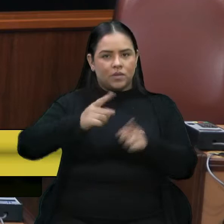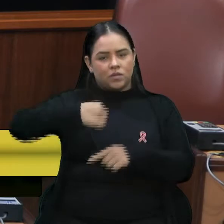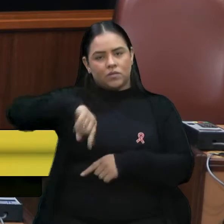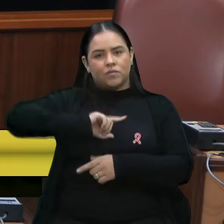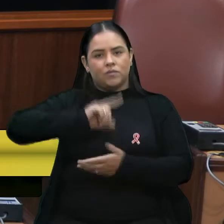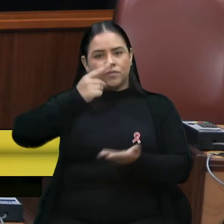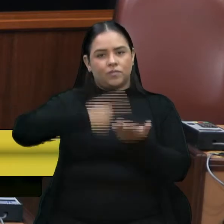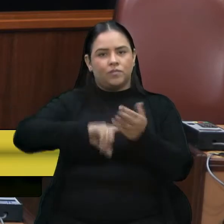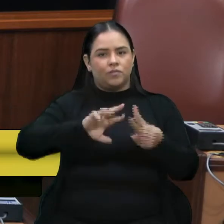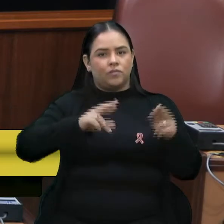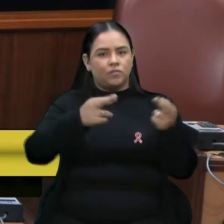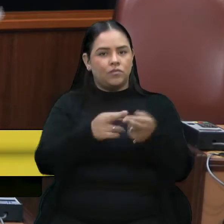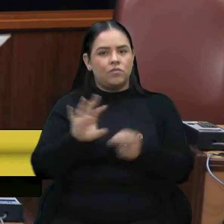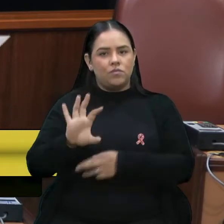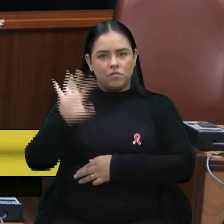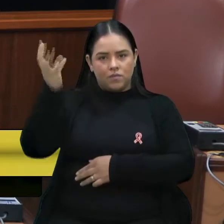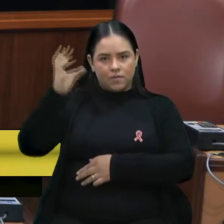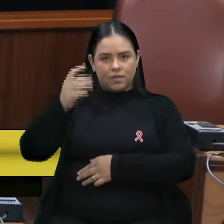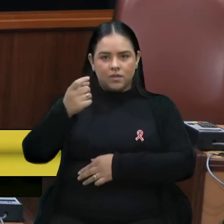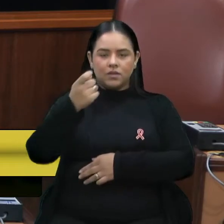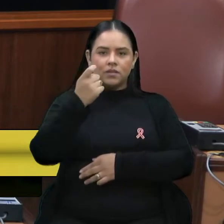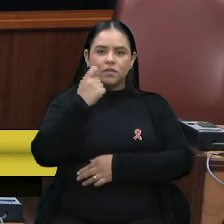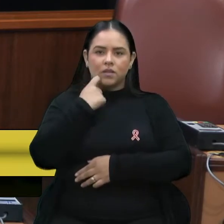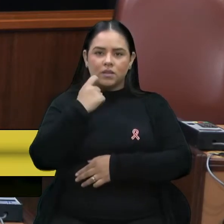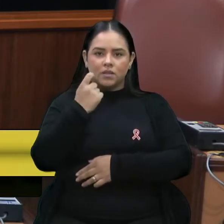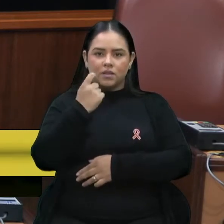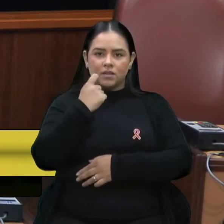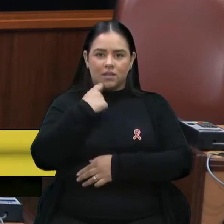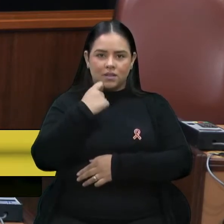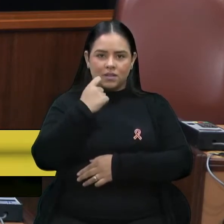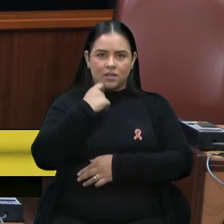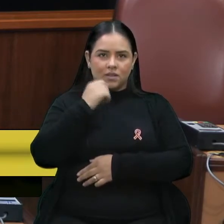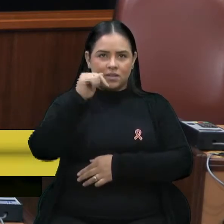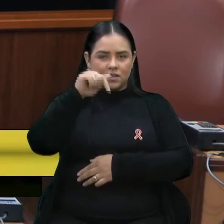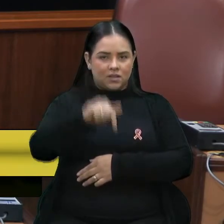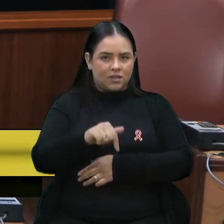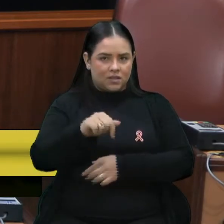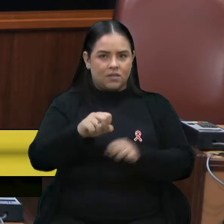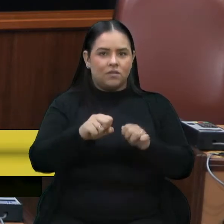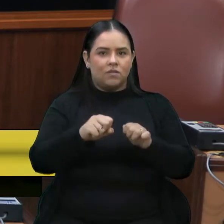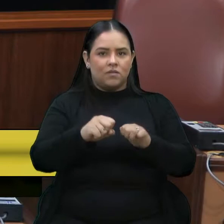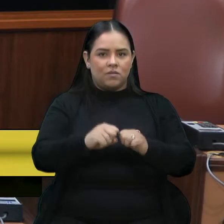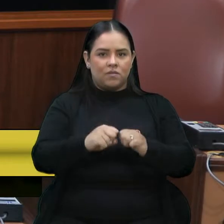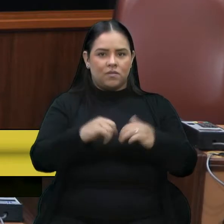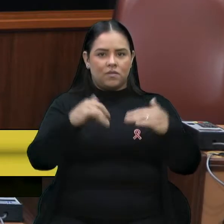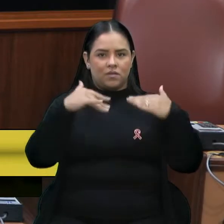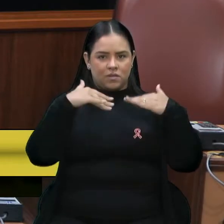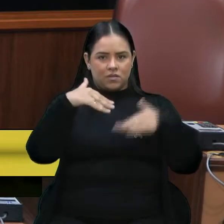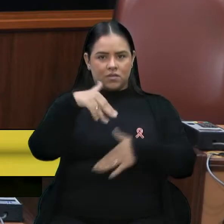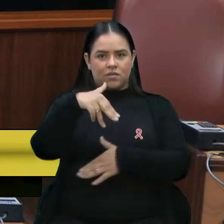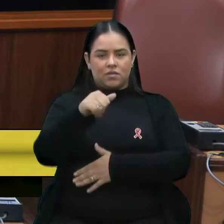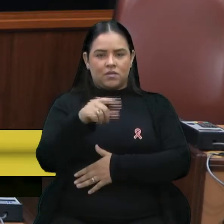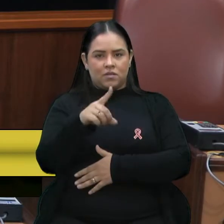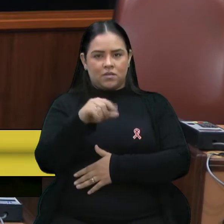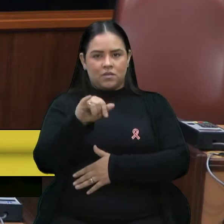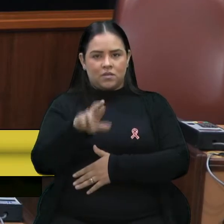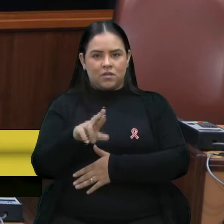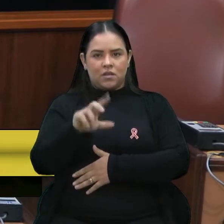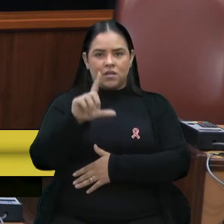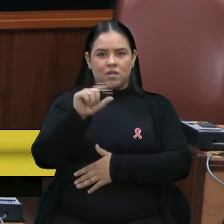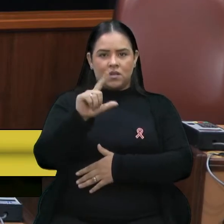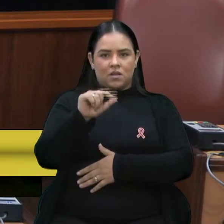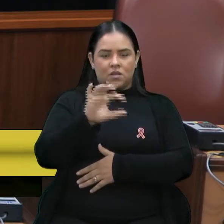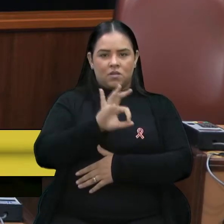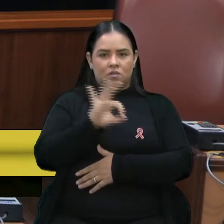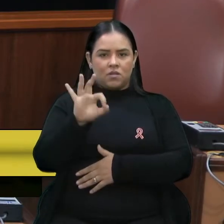essa reunião, ela vai acontecer sexta-feira, aqui no plenário, na DIR Rossetti, às 10 horas,